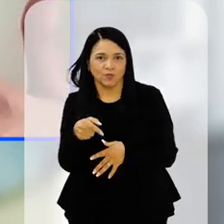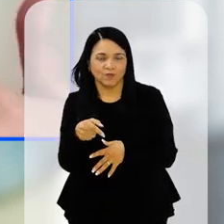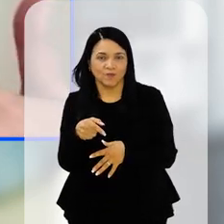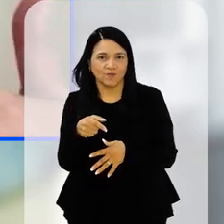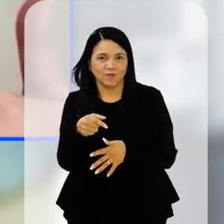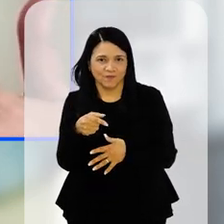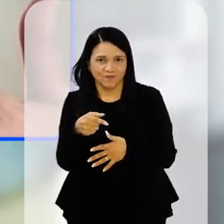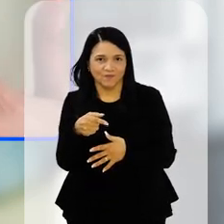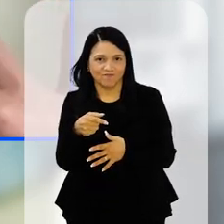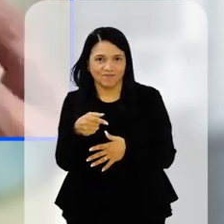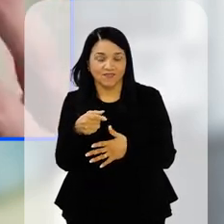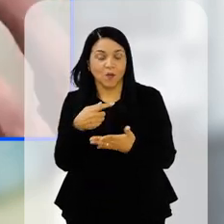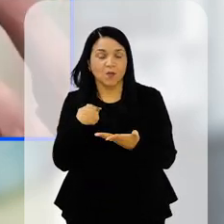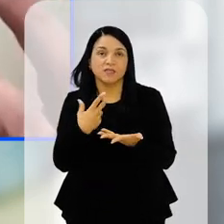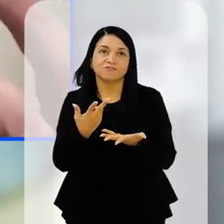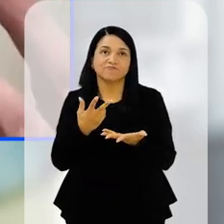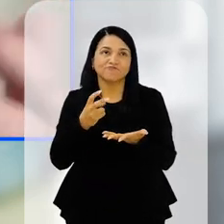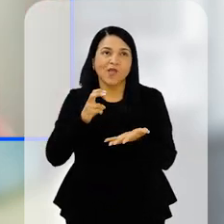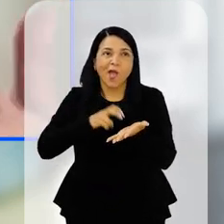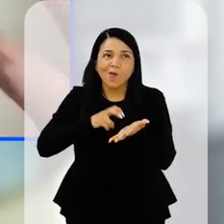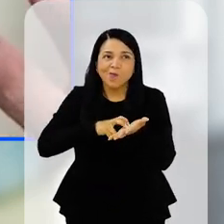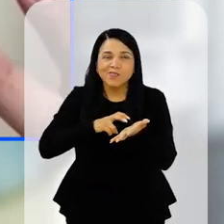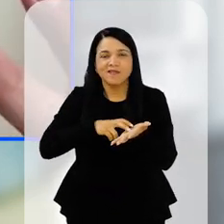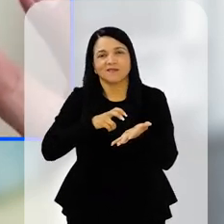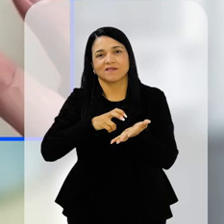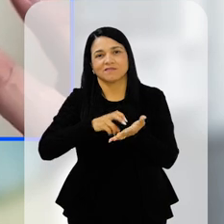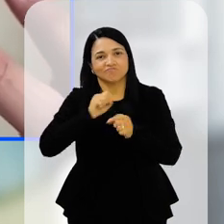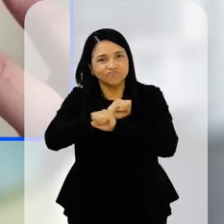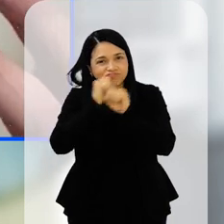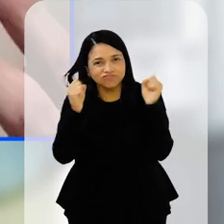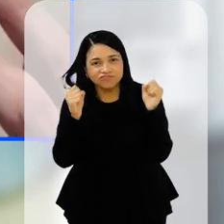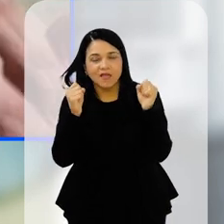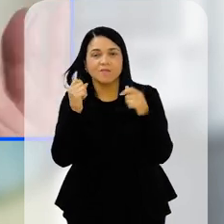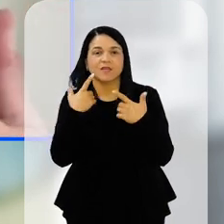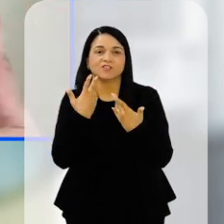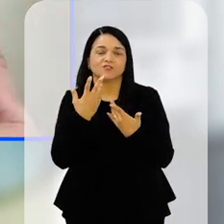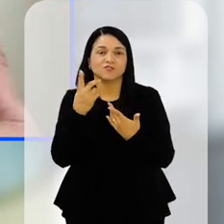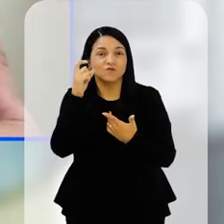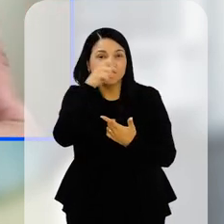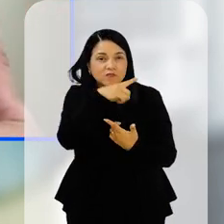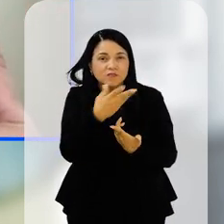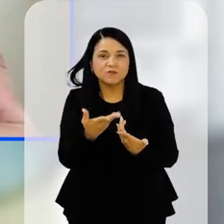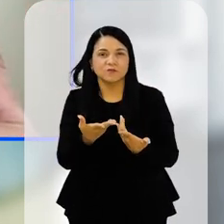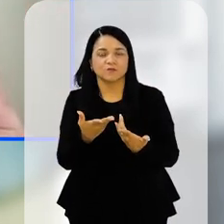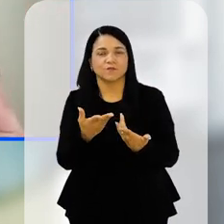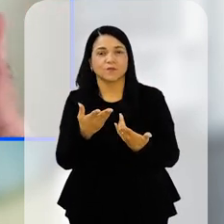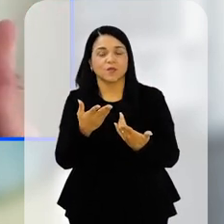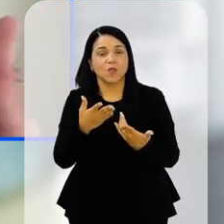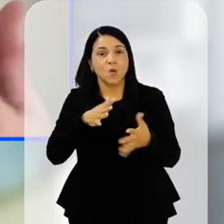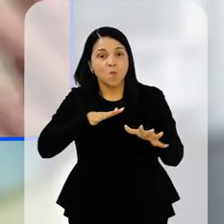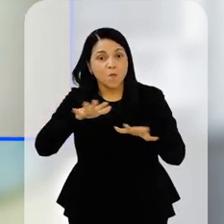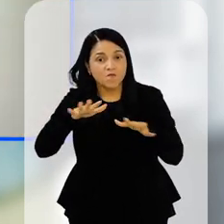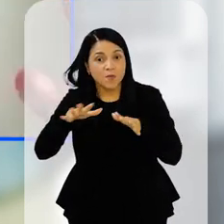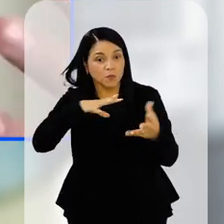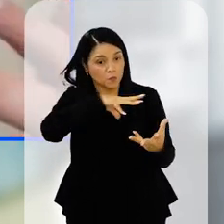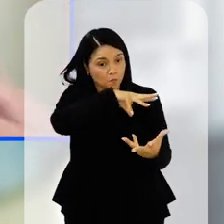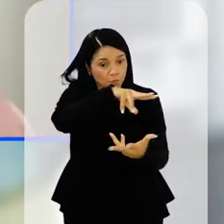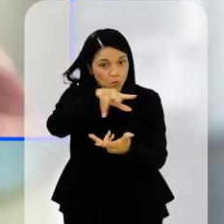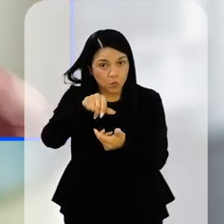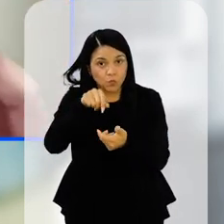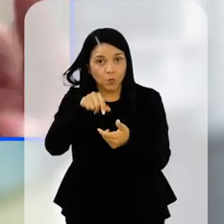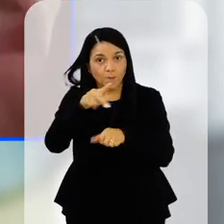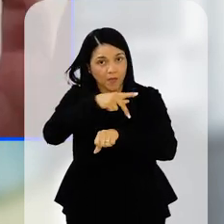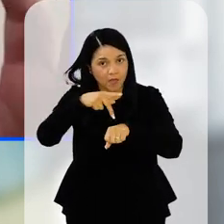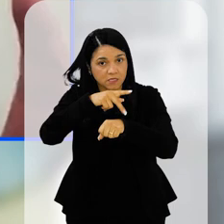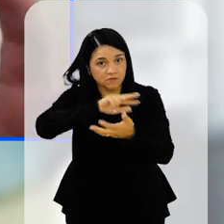vão se tornar menos matutinos em geral, mais vespertinos. Então, é um movimento que em vários países do mundo